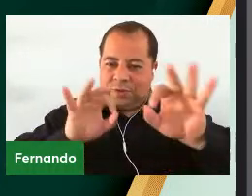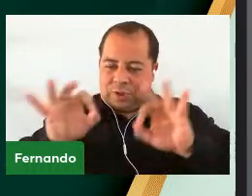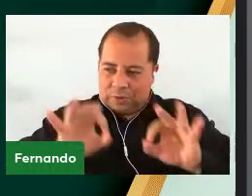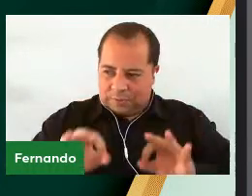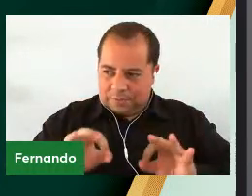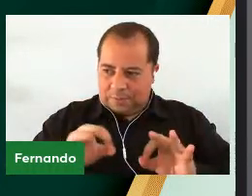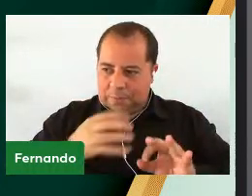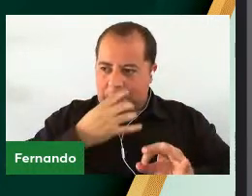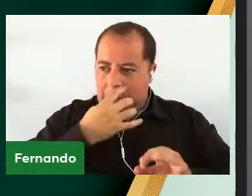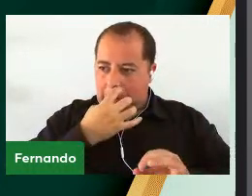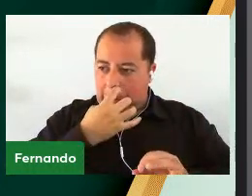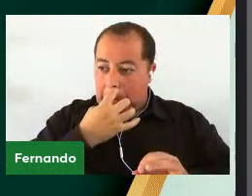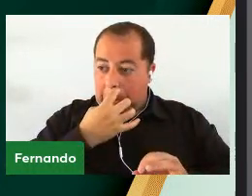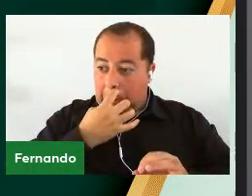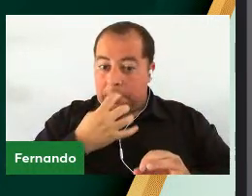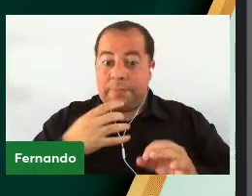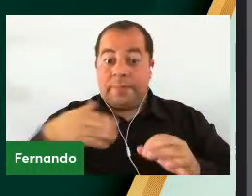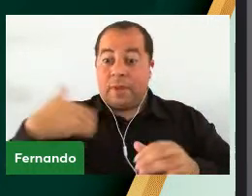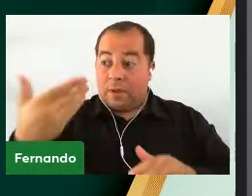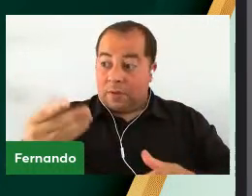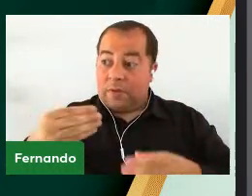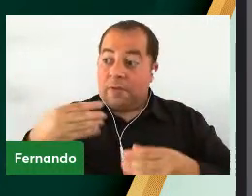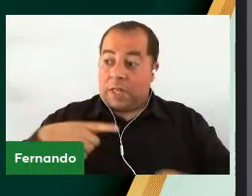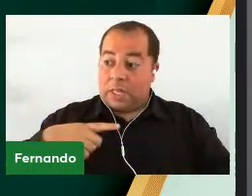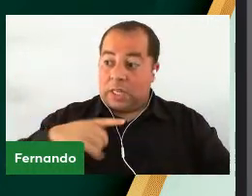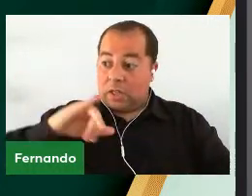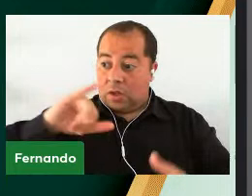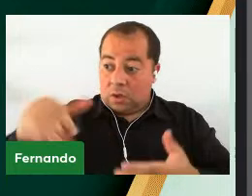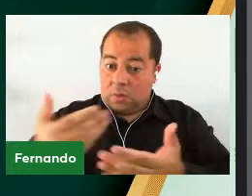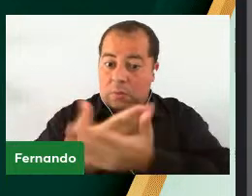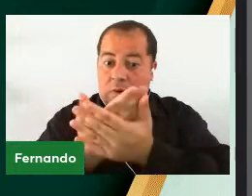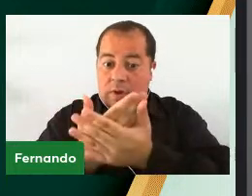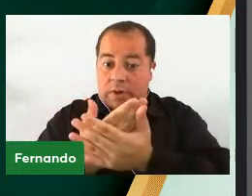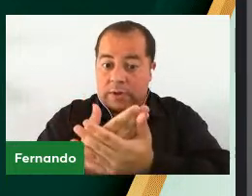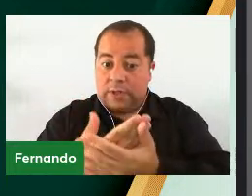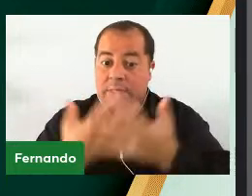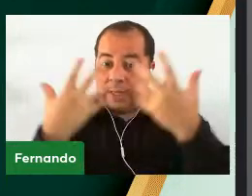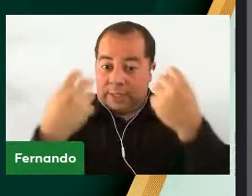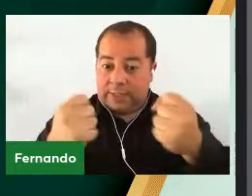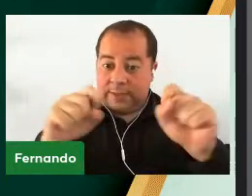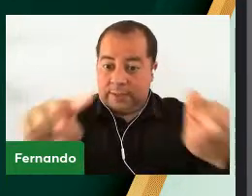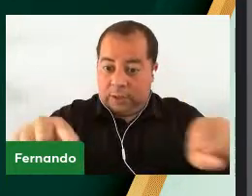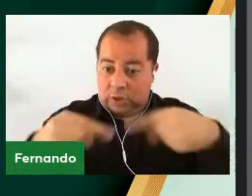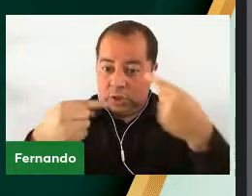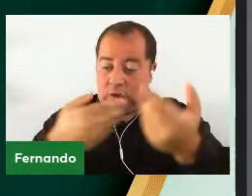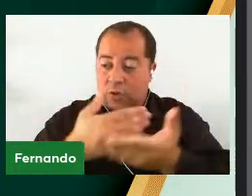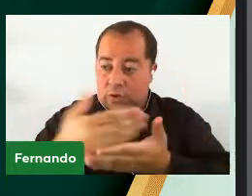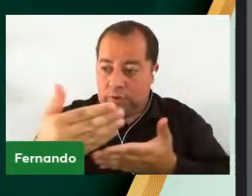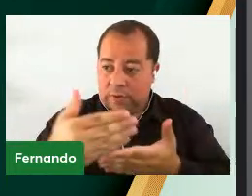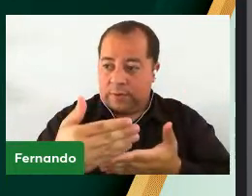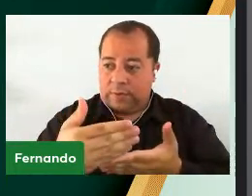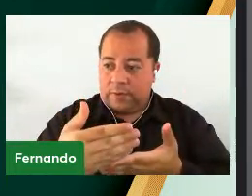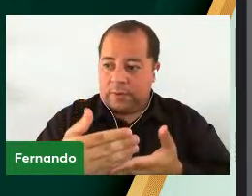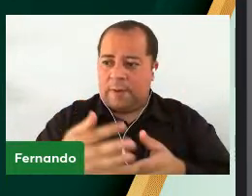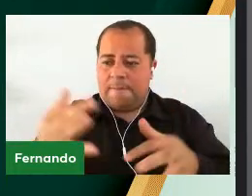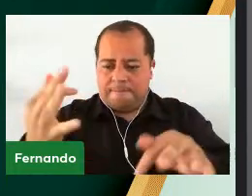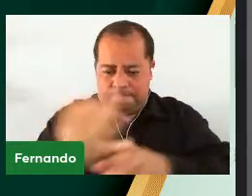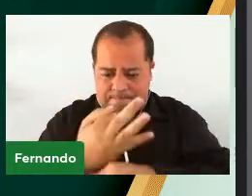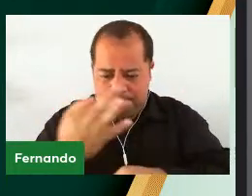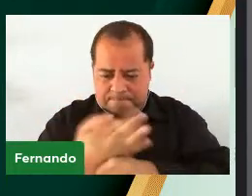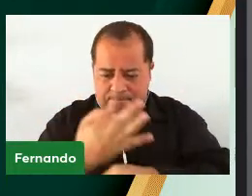As oportunidades Aparecem para aqueles Que estão dispostos A encarar o desafio De um novo começo Tenham resiliência